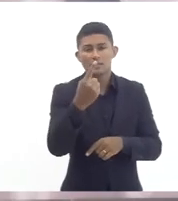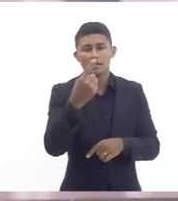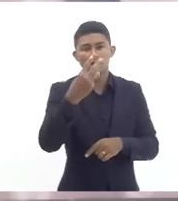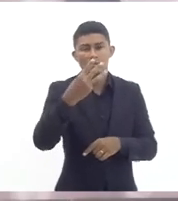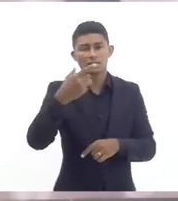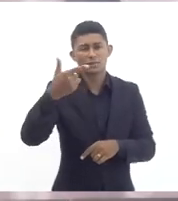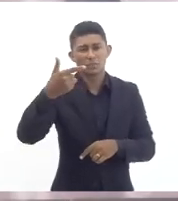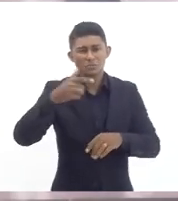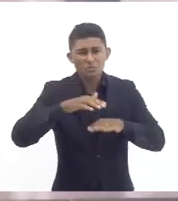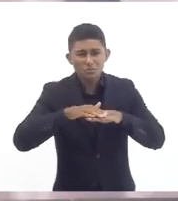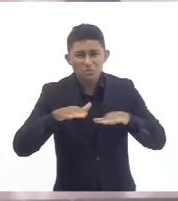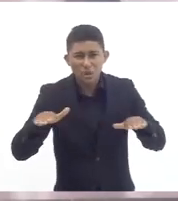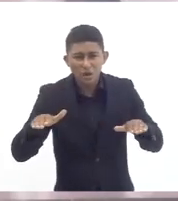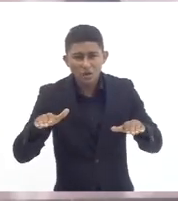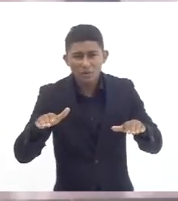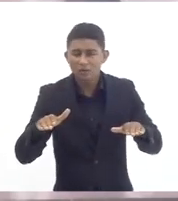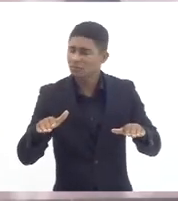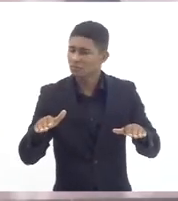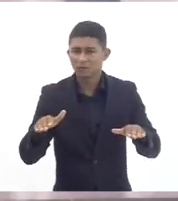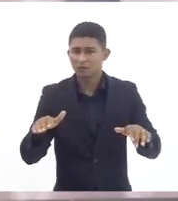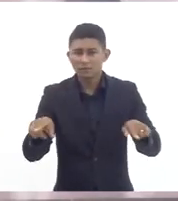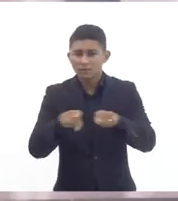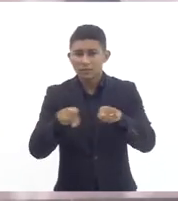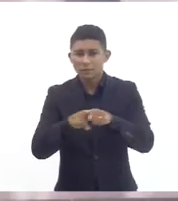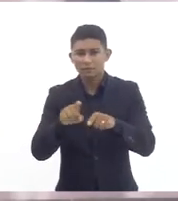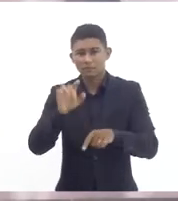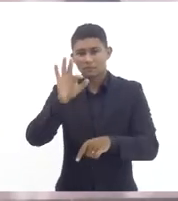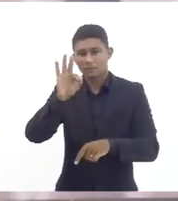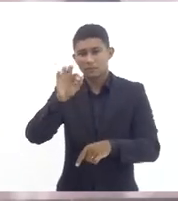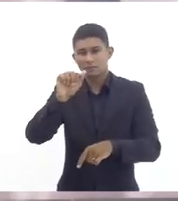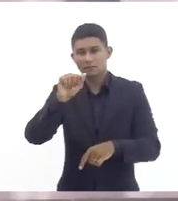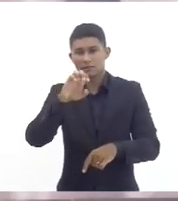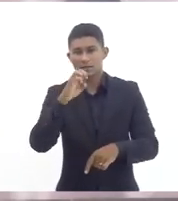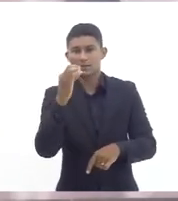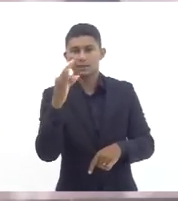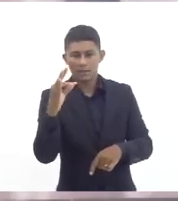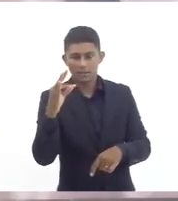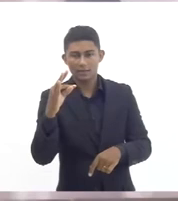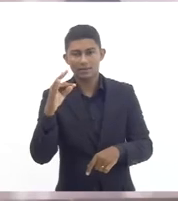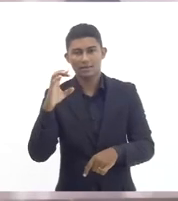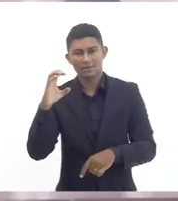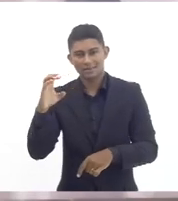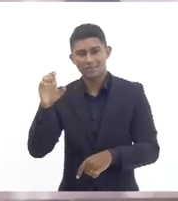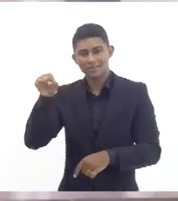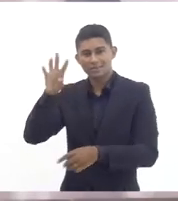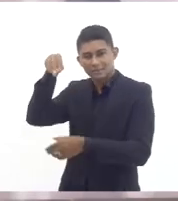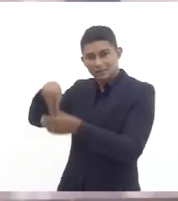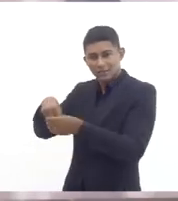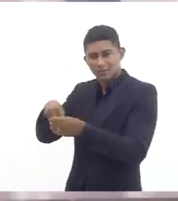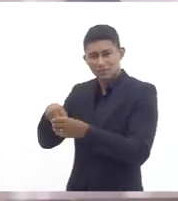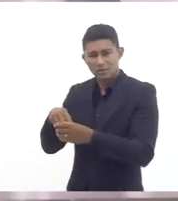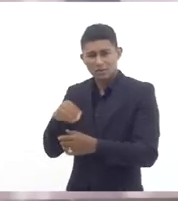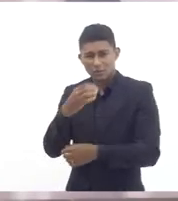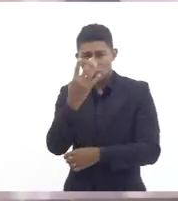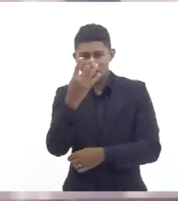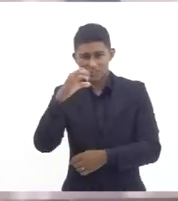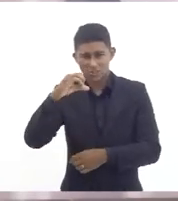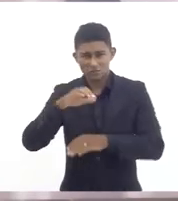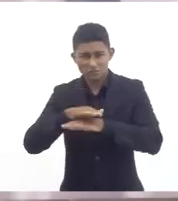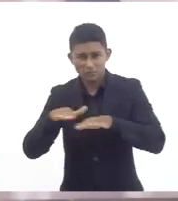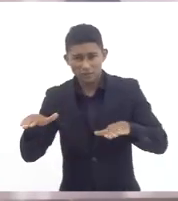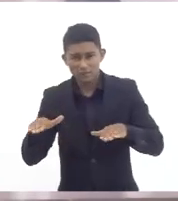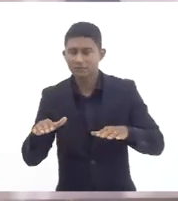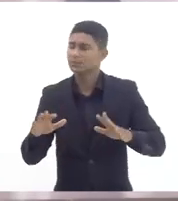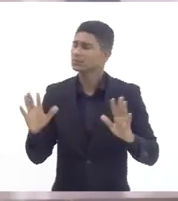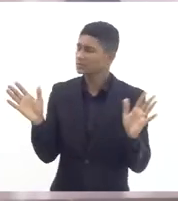132 não pode ser somente os 49 que é uma defasagem que em 2017 já era subdimensionada porque ela já era baseada